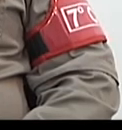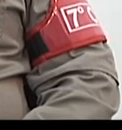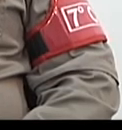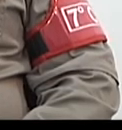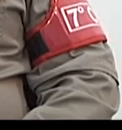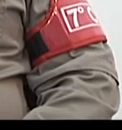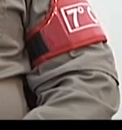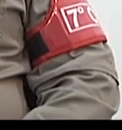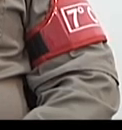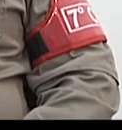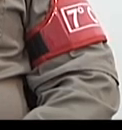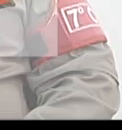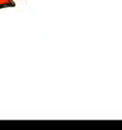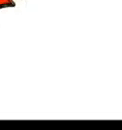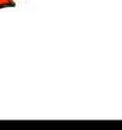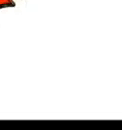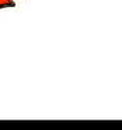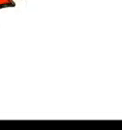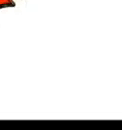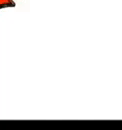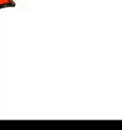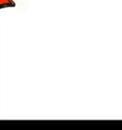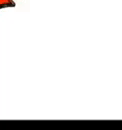utilização de aquecedores elétricos.